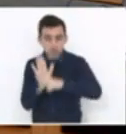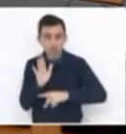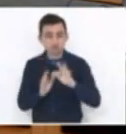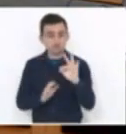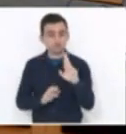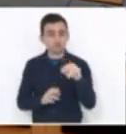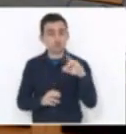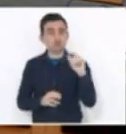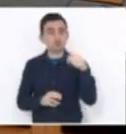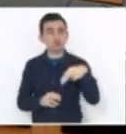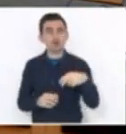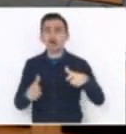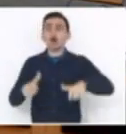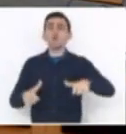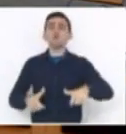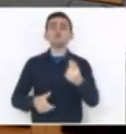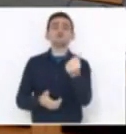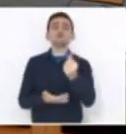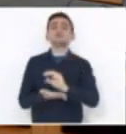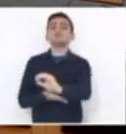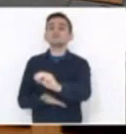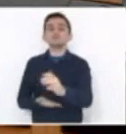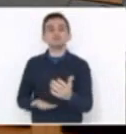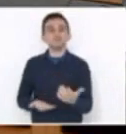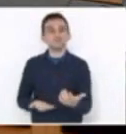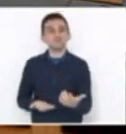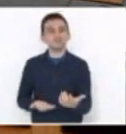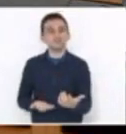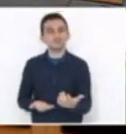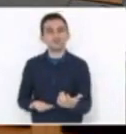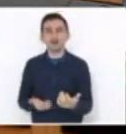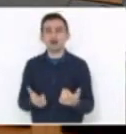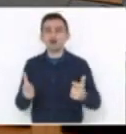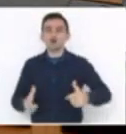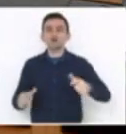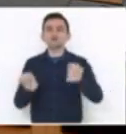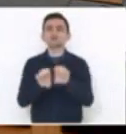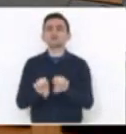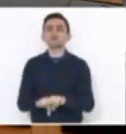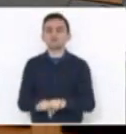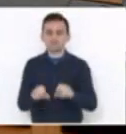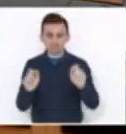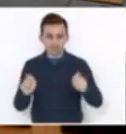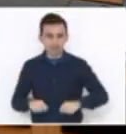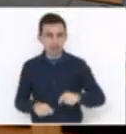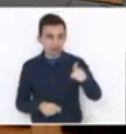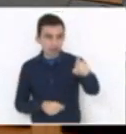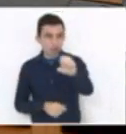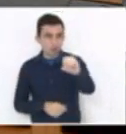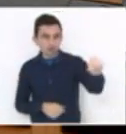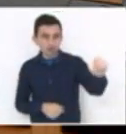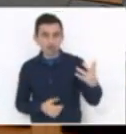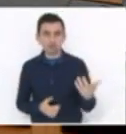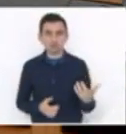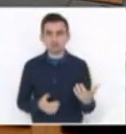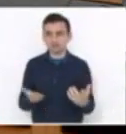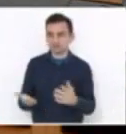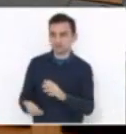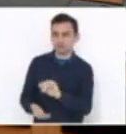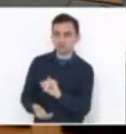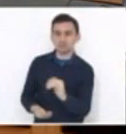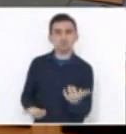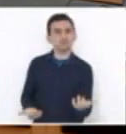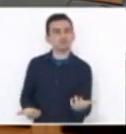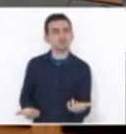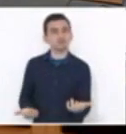que a gente não sabe onde é que vai ser investido. É em infraestrutura, é muito vago, não sei se é no Oeste, no Vale do Itajaí. É na área da saúde, mas